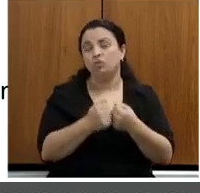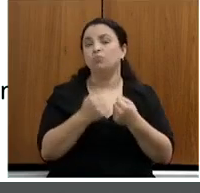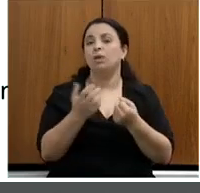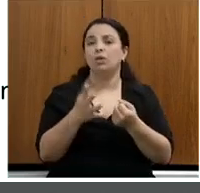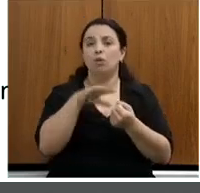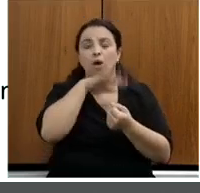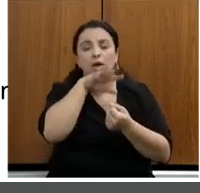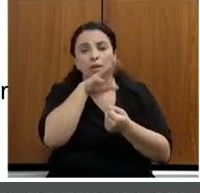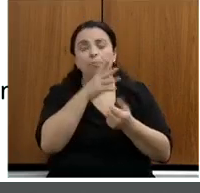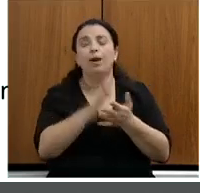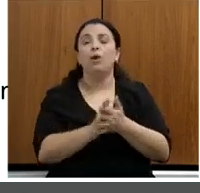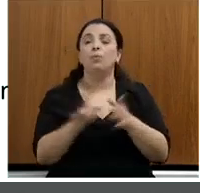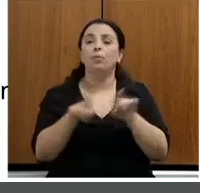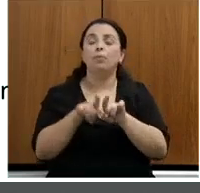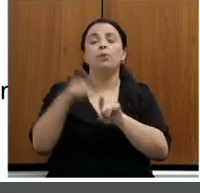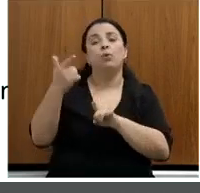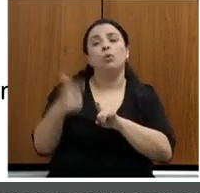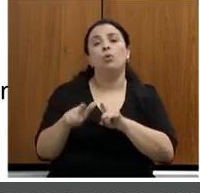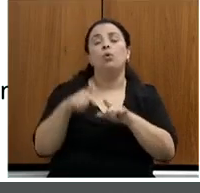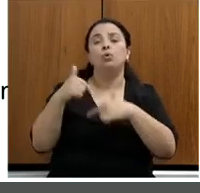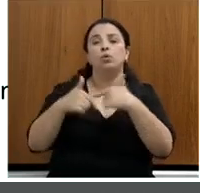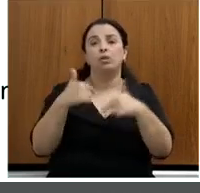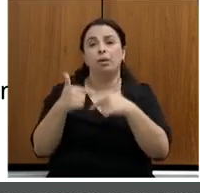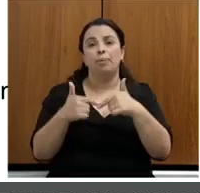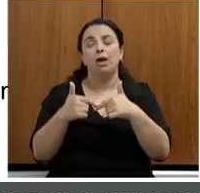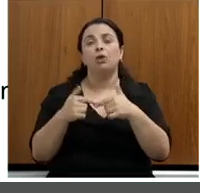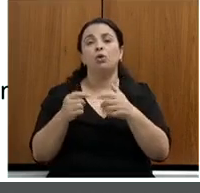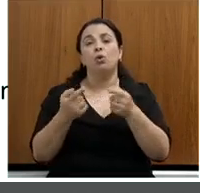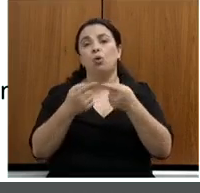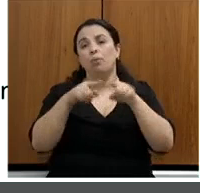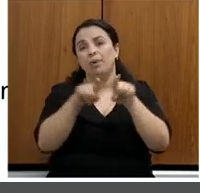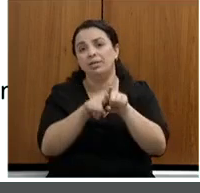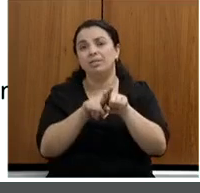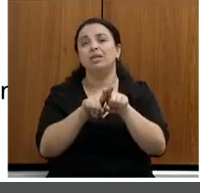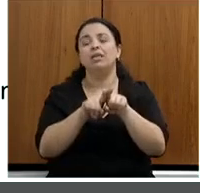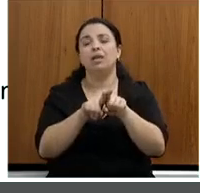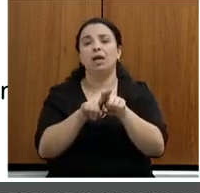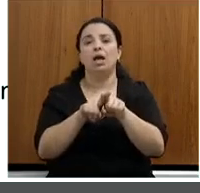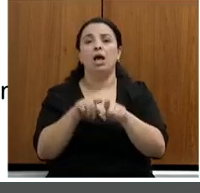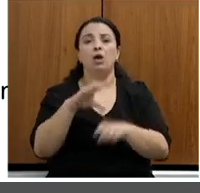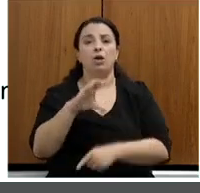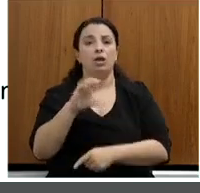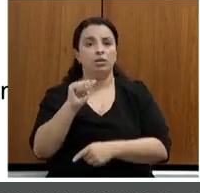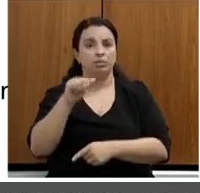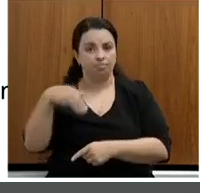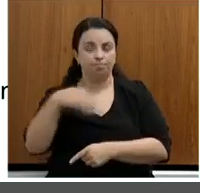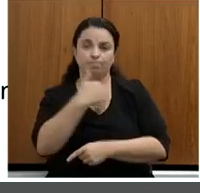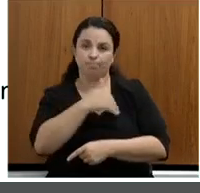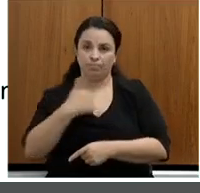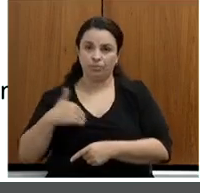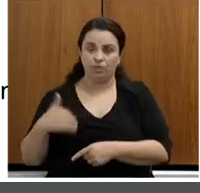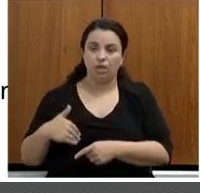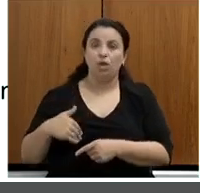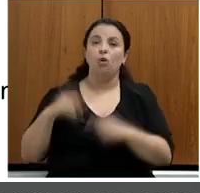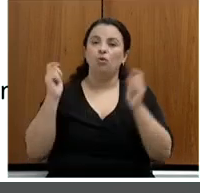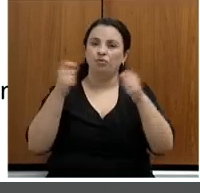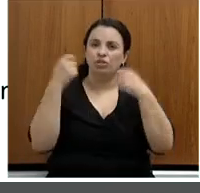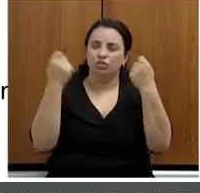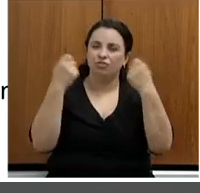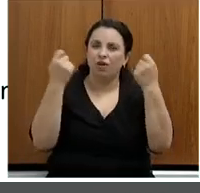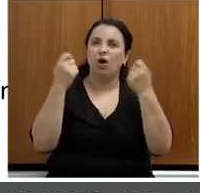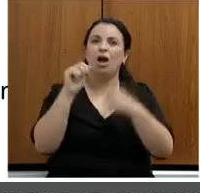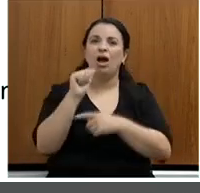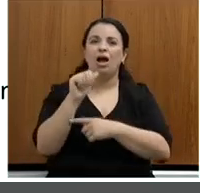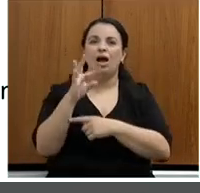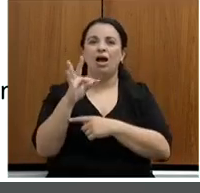com o Clube Atlético Mineiro, a Fundação do Atlético, o Festival Atlético, Cão, uma ação